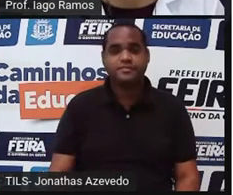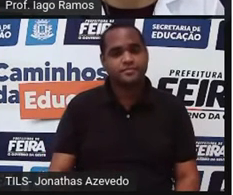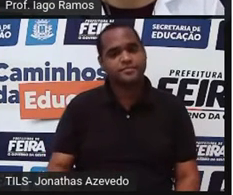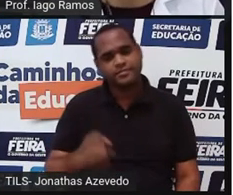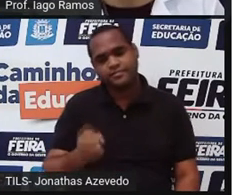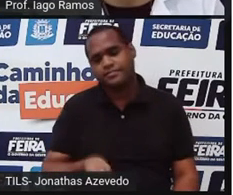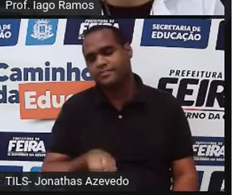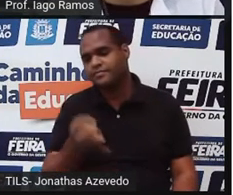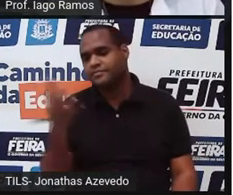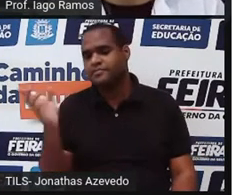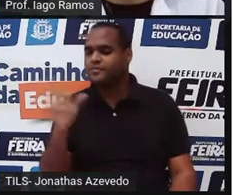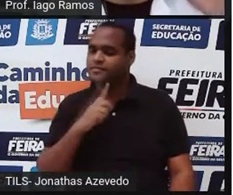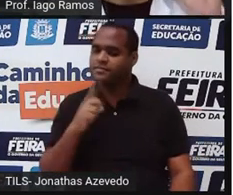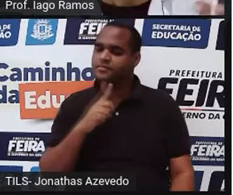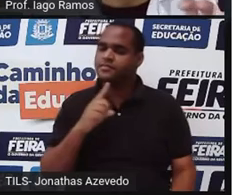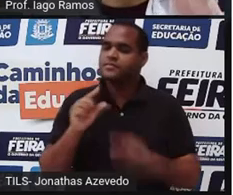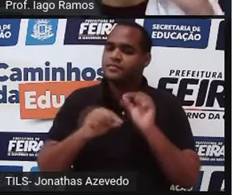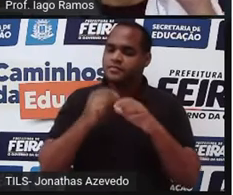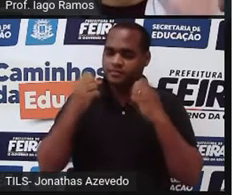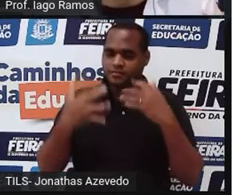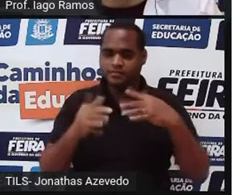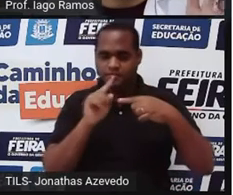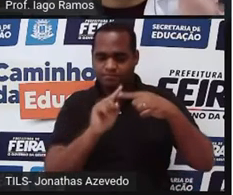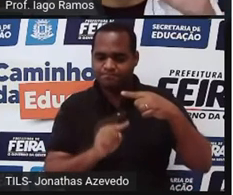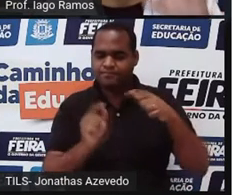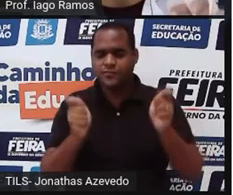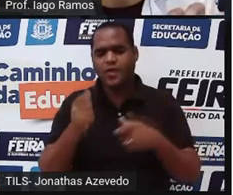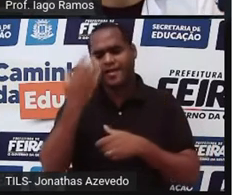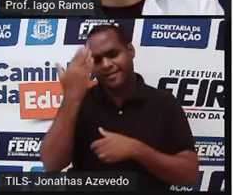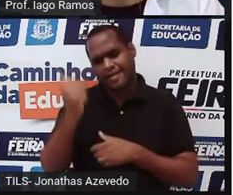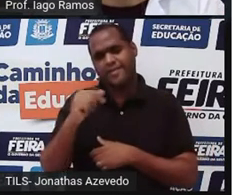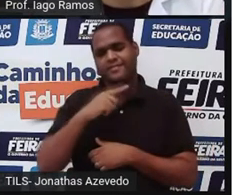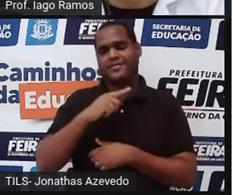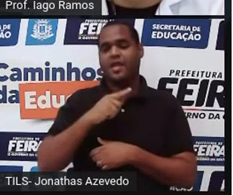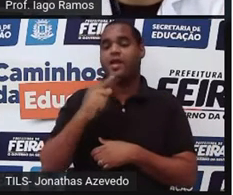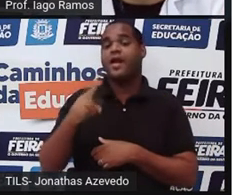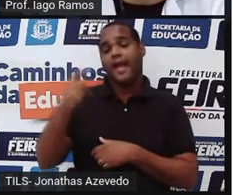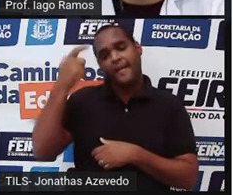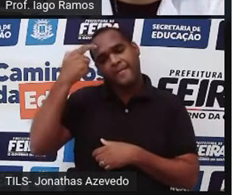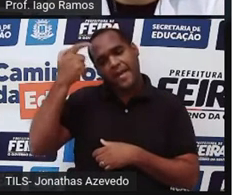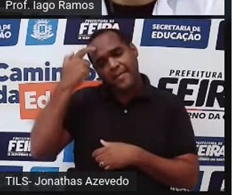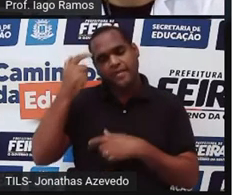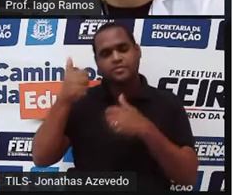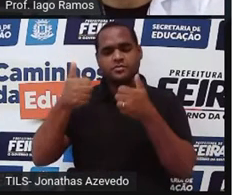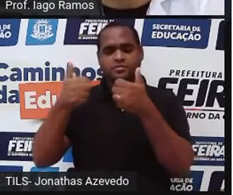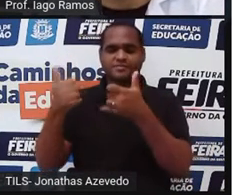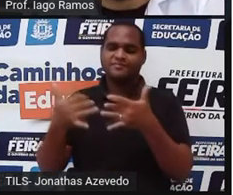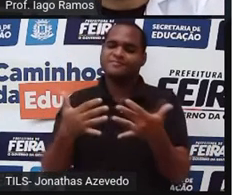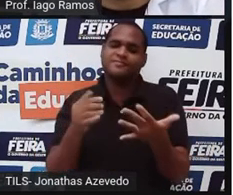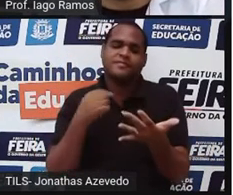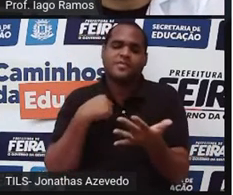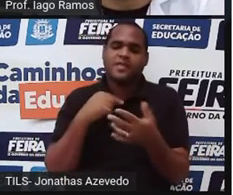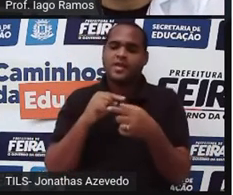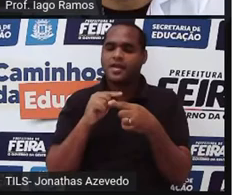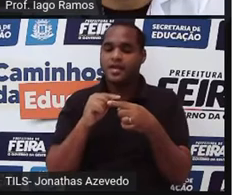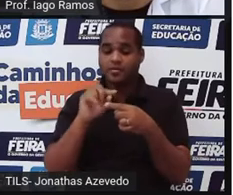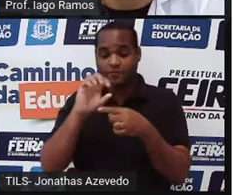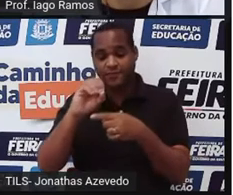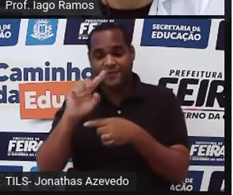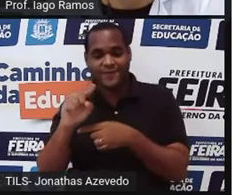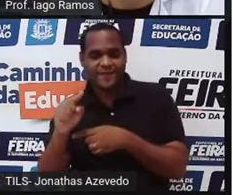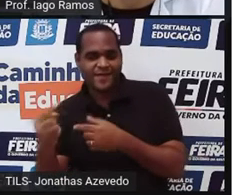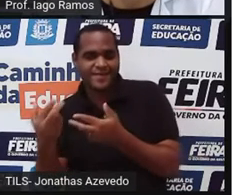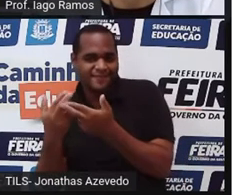por frações? E que a gente olha logo e já sabe. Ali é um número racional. São os decimais exatos,